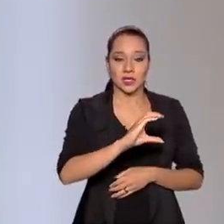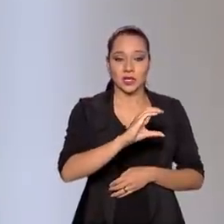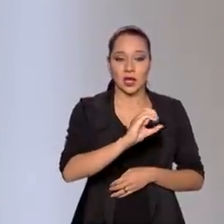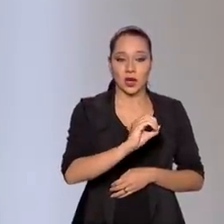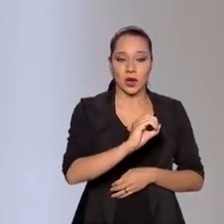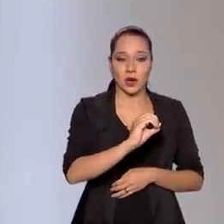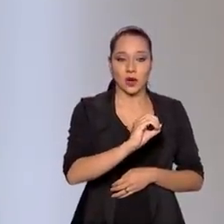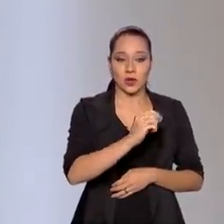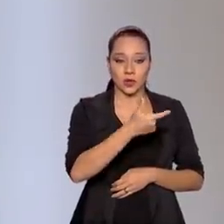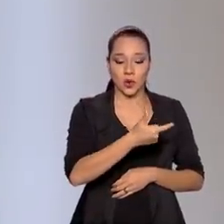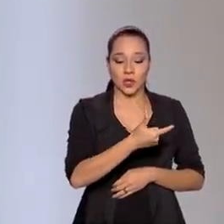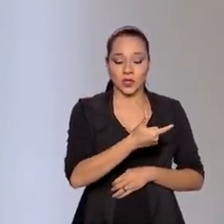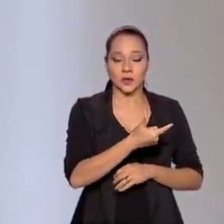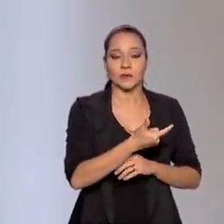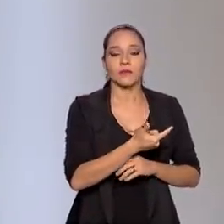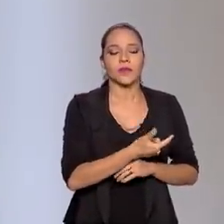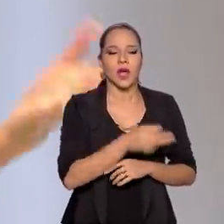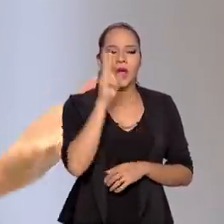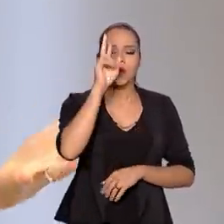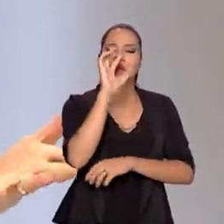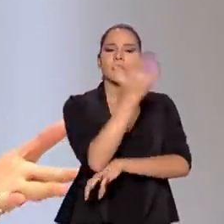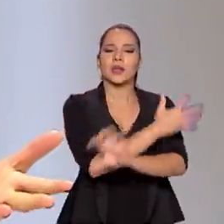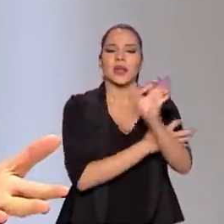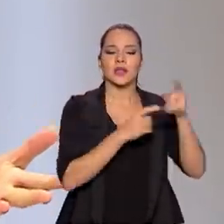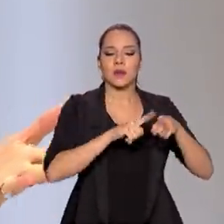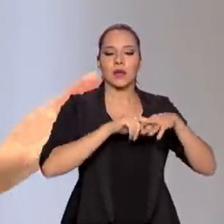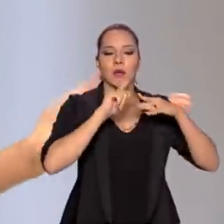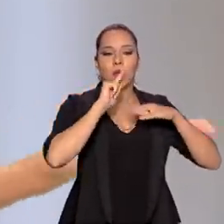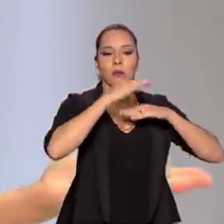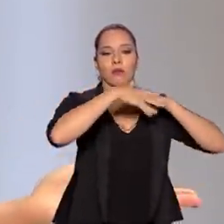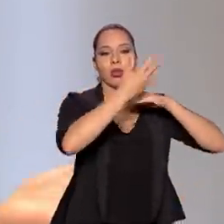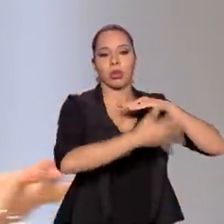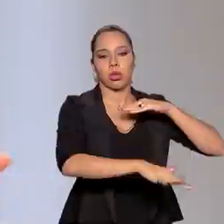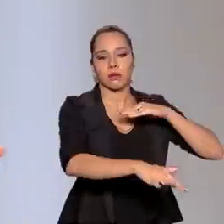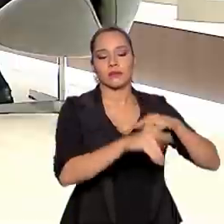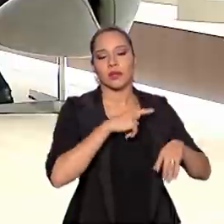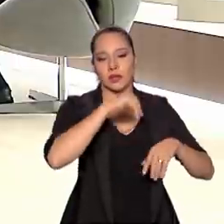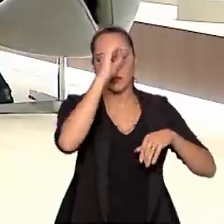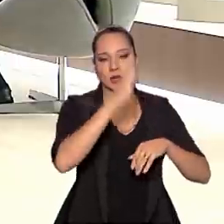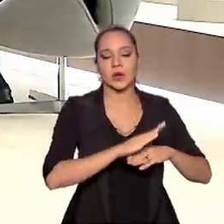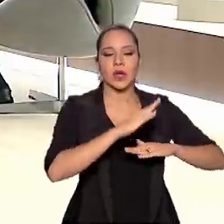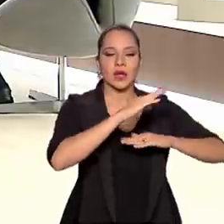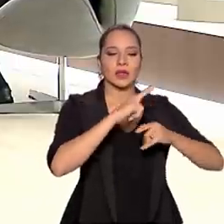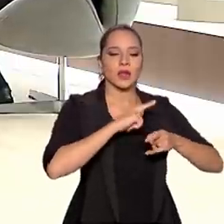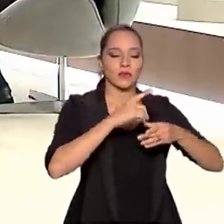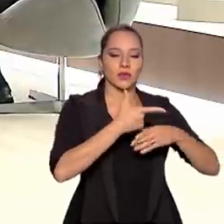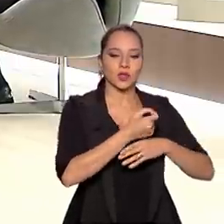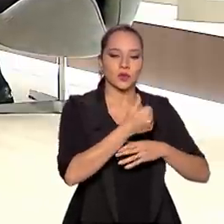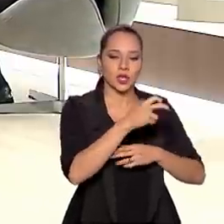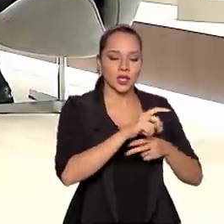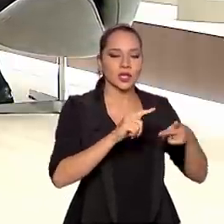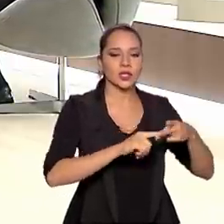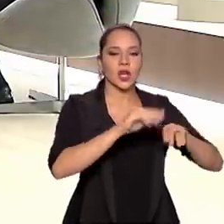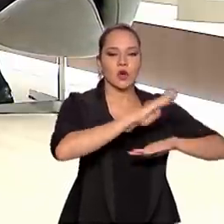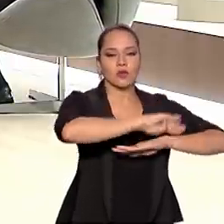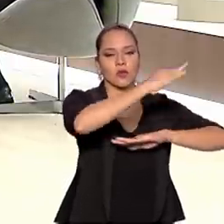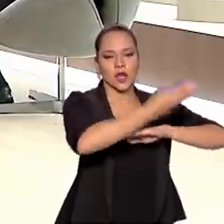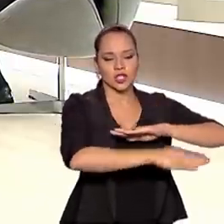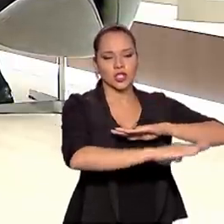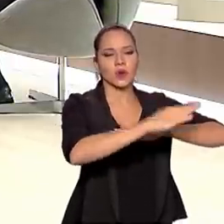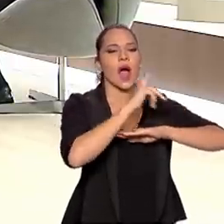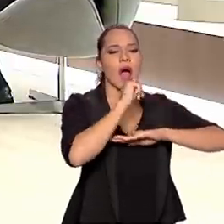Eu me lembro da questão ambiental e dos desastres que a gente teve recentemente aqui no Brasil, Mariana, 2015, Brumadinho, 2019,